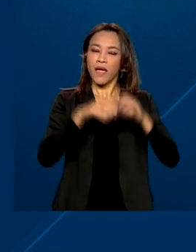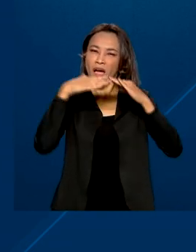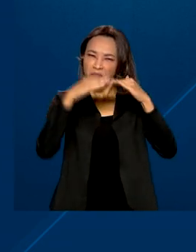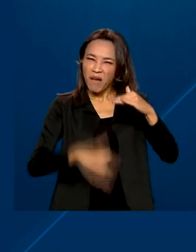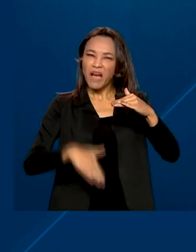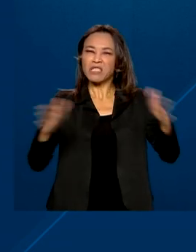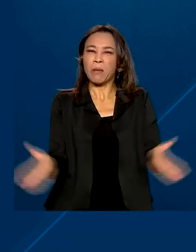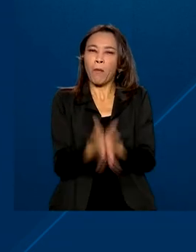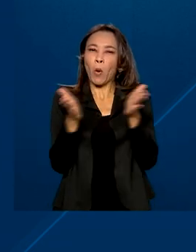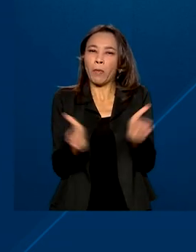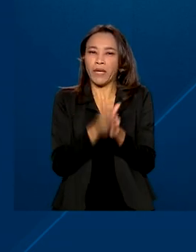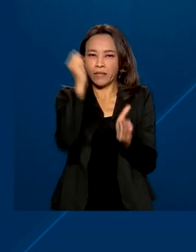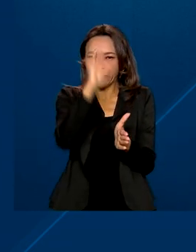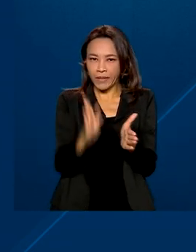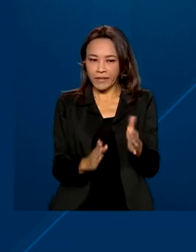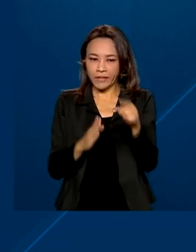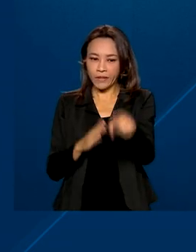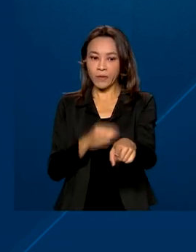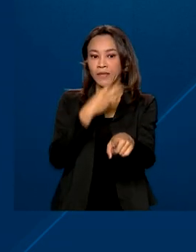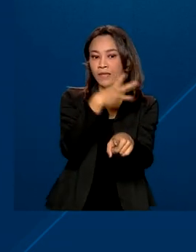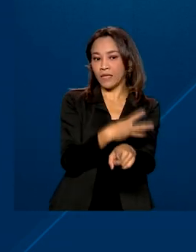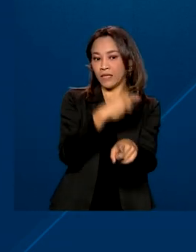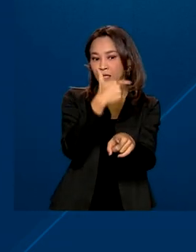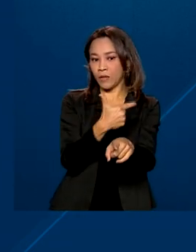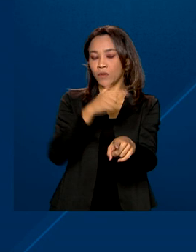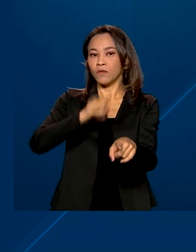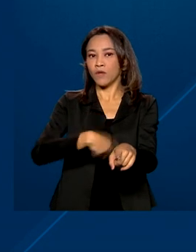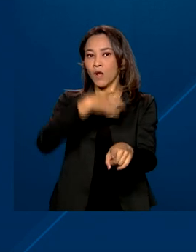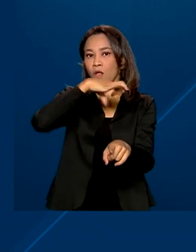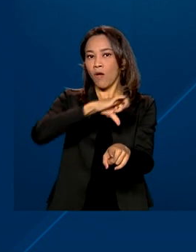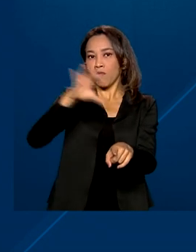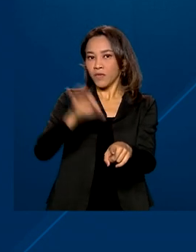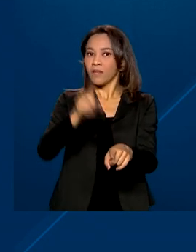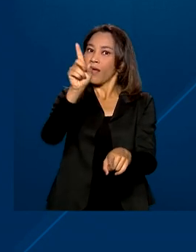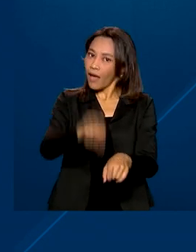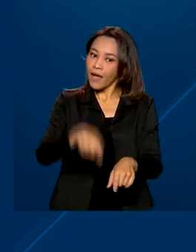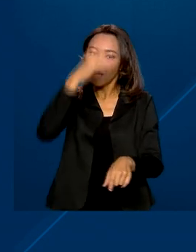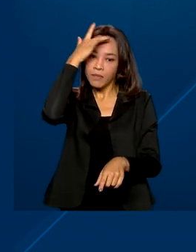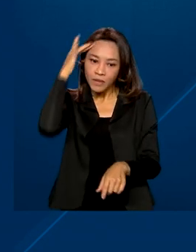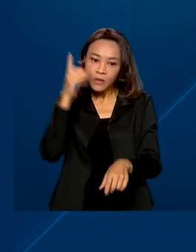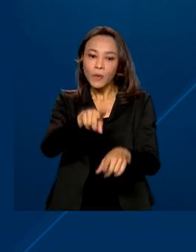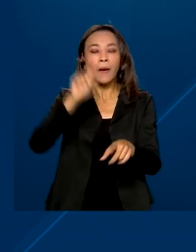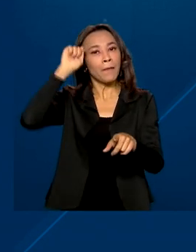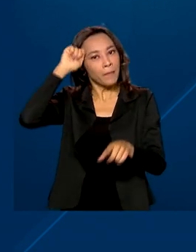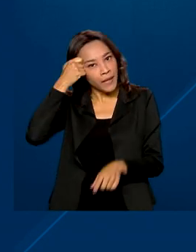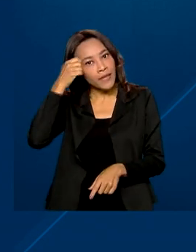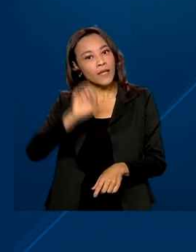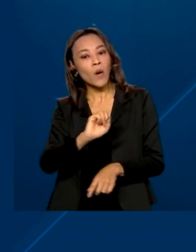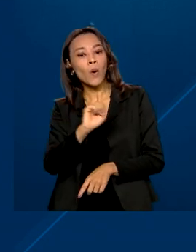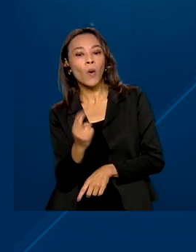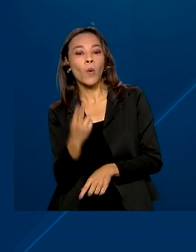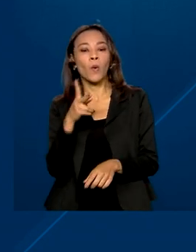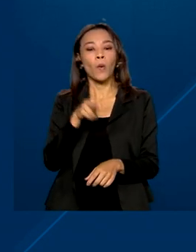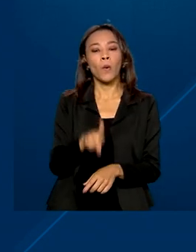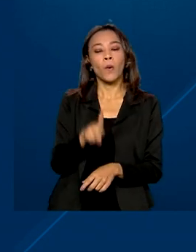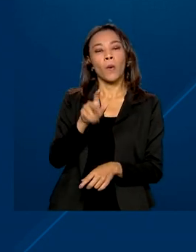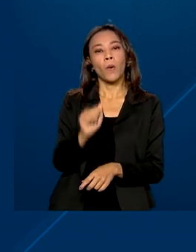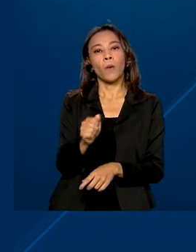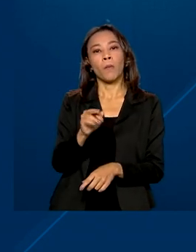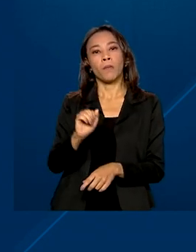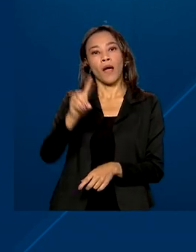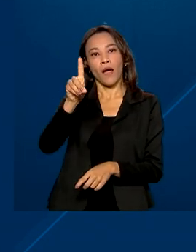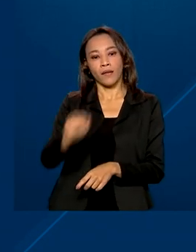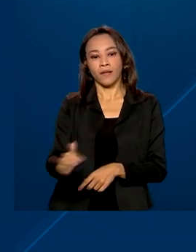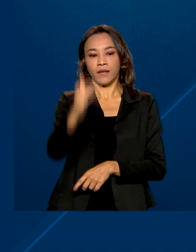da linha de pobreza no país, 32,9% eram pretas ou pardas e 15,4%